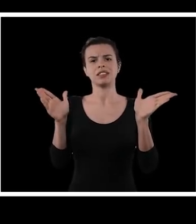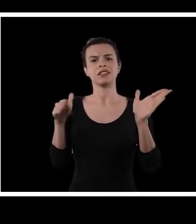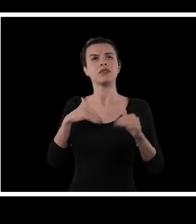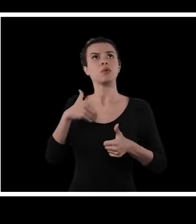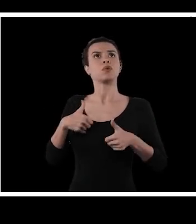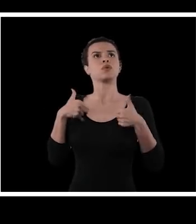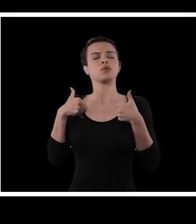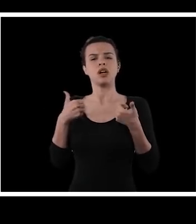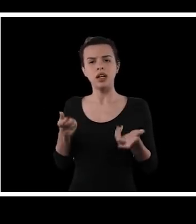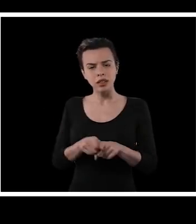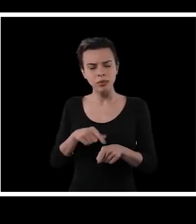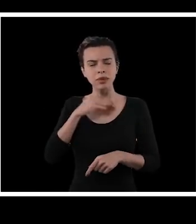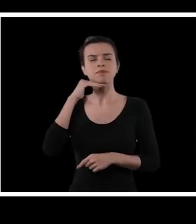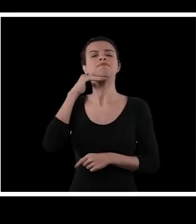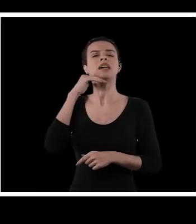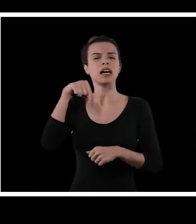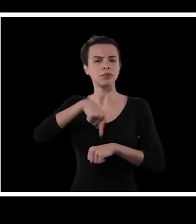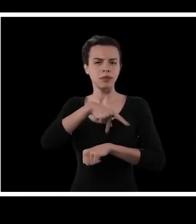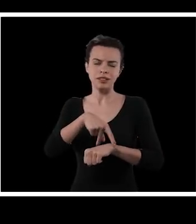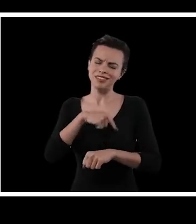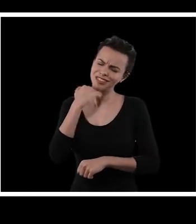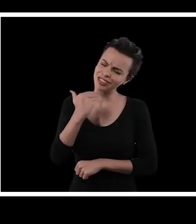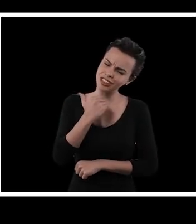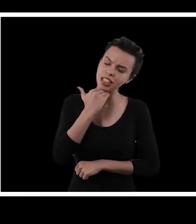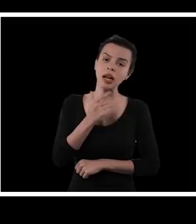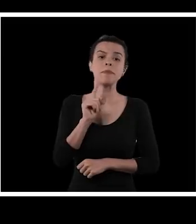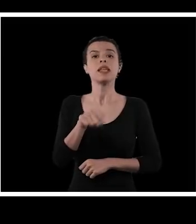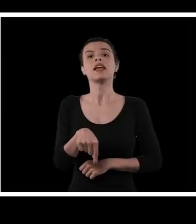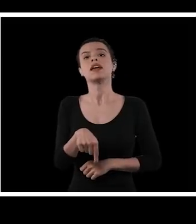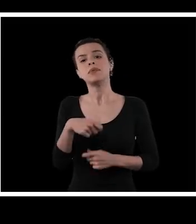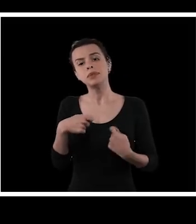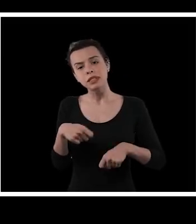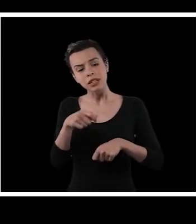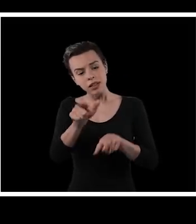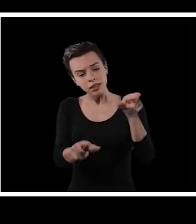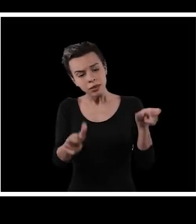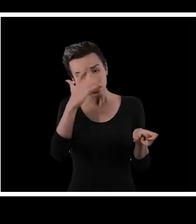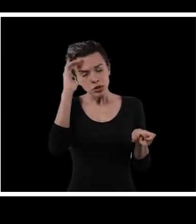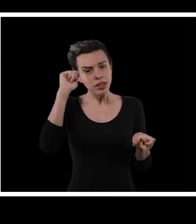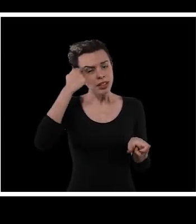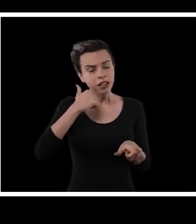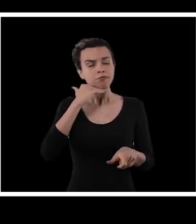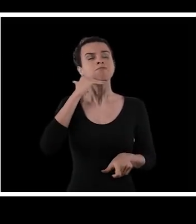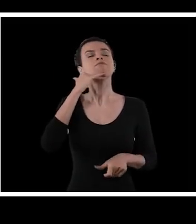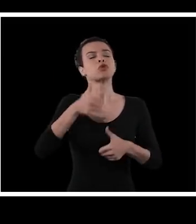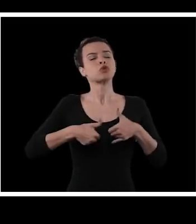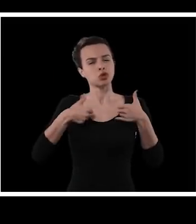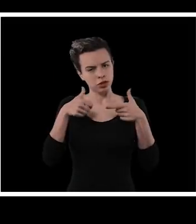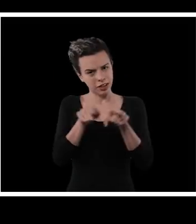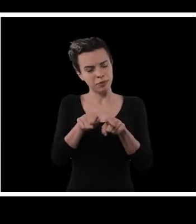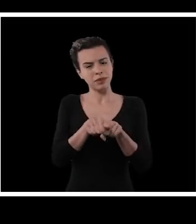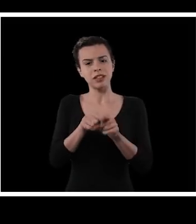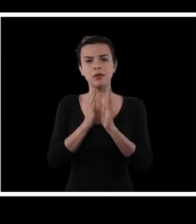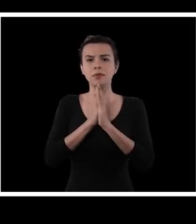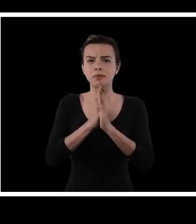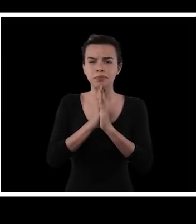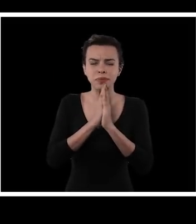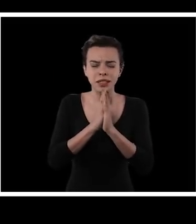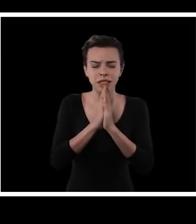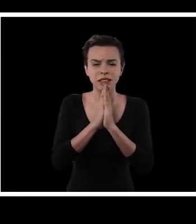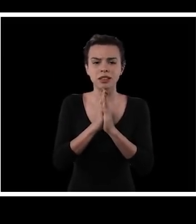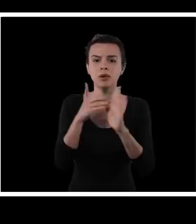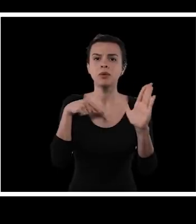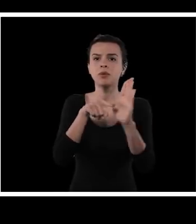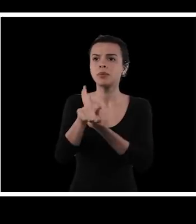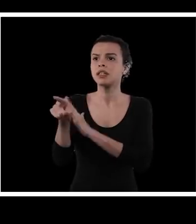cabeça. E não, a gente não ergue a cabeça nesse país se a gente também não erguer a cabeça das pessoas negras que são a maioria do país. Eu